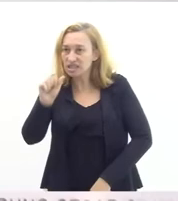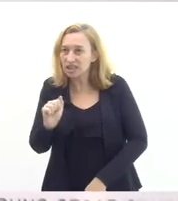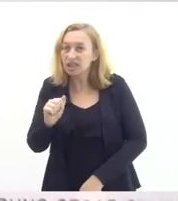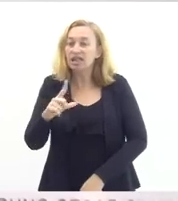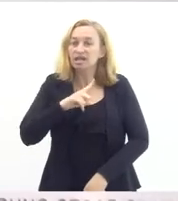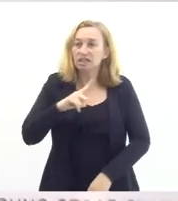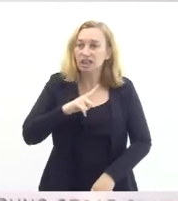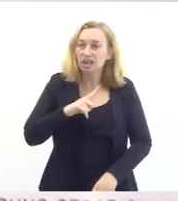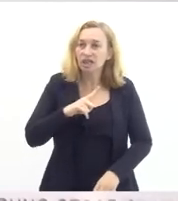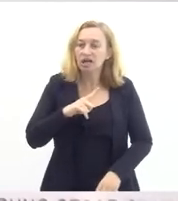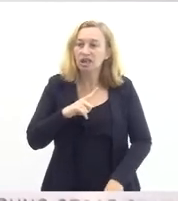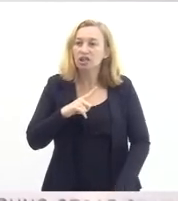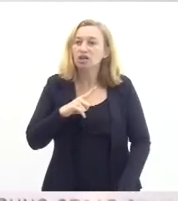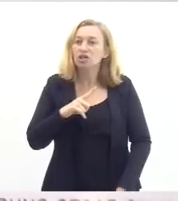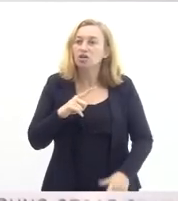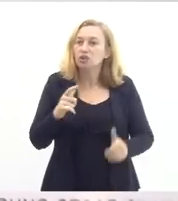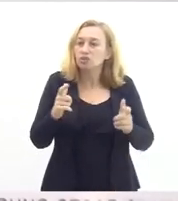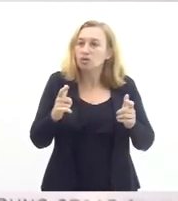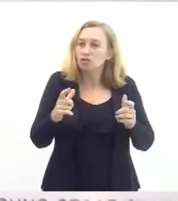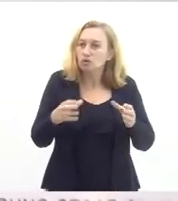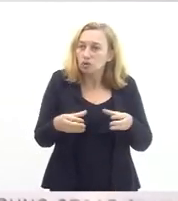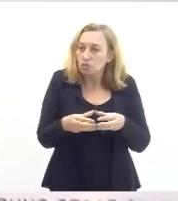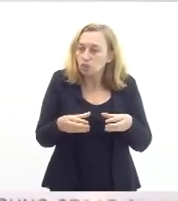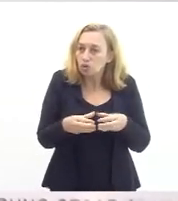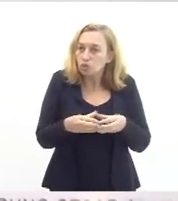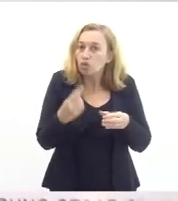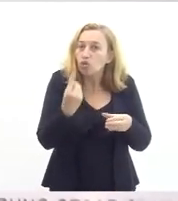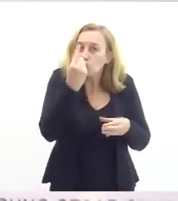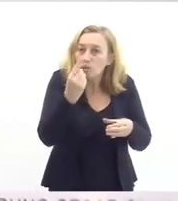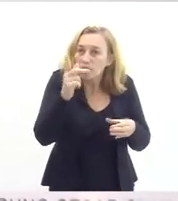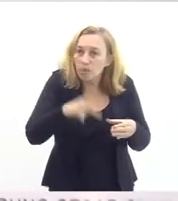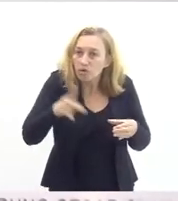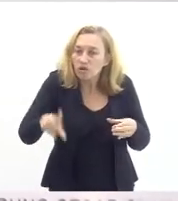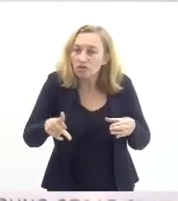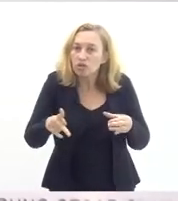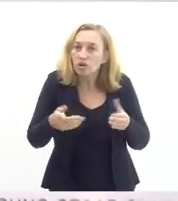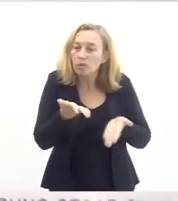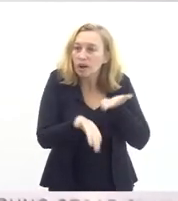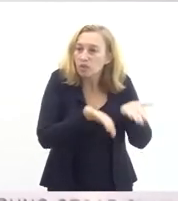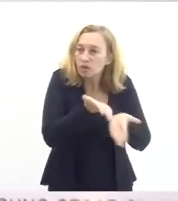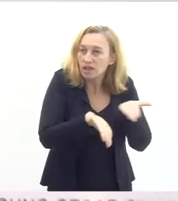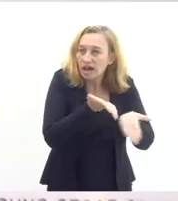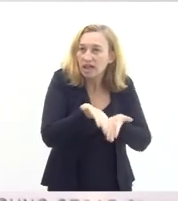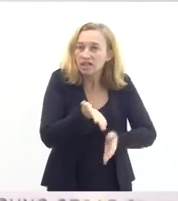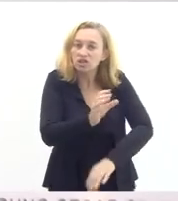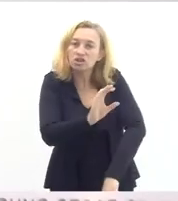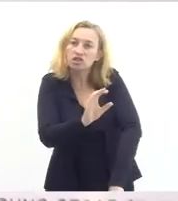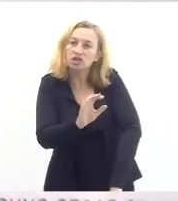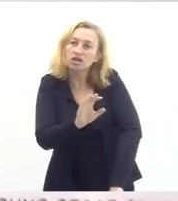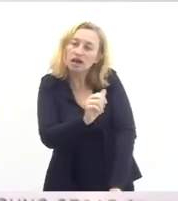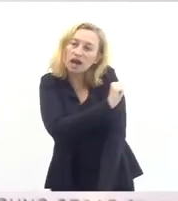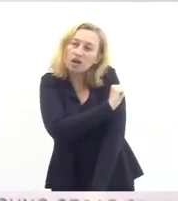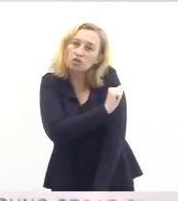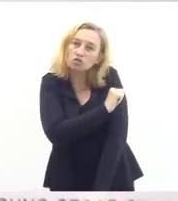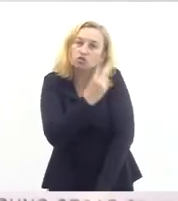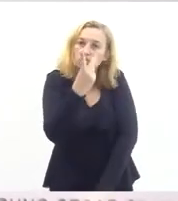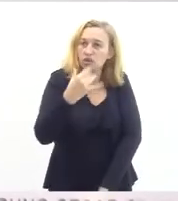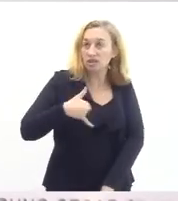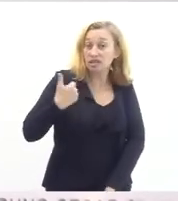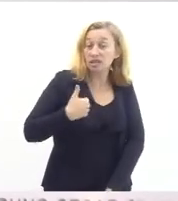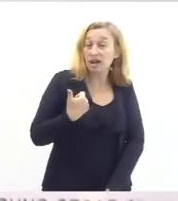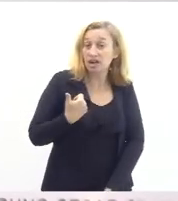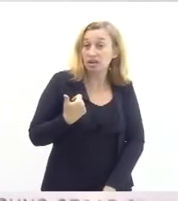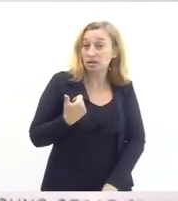com uma professora para cuidar de alunos às vezes com dois anos de idade e ainda com processo de desfraude